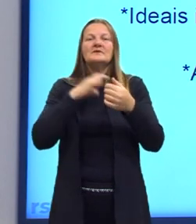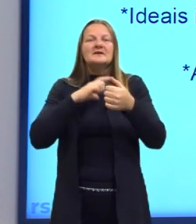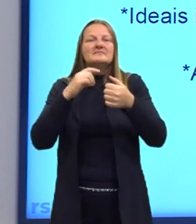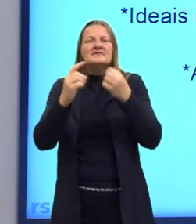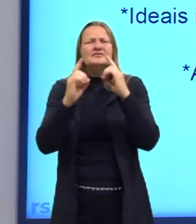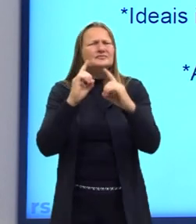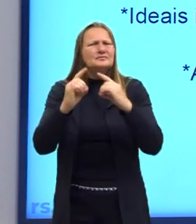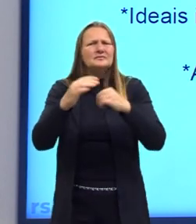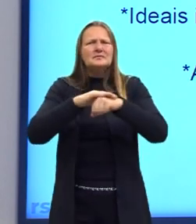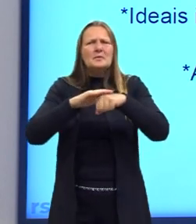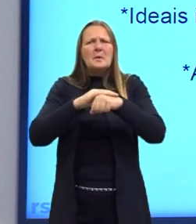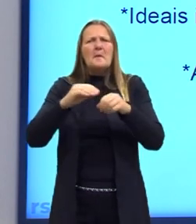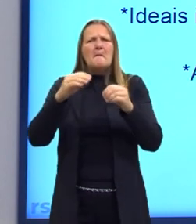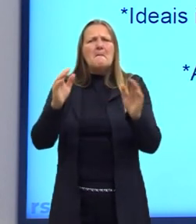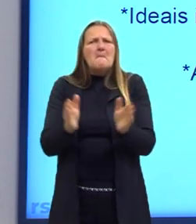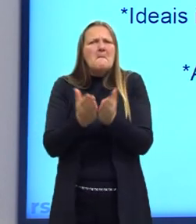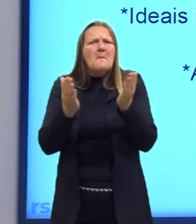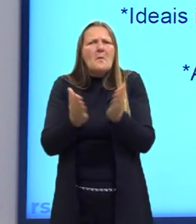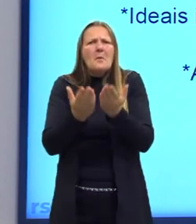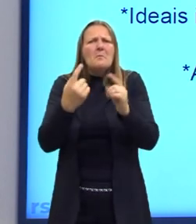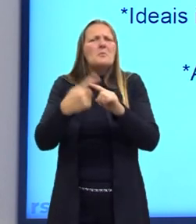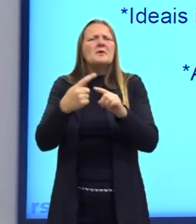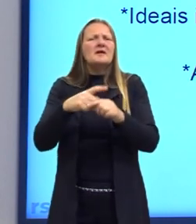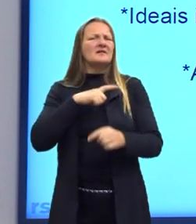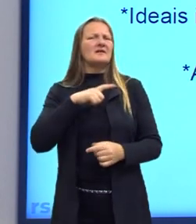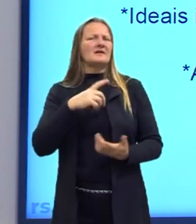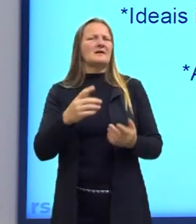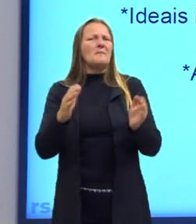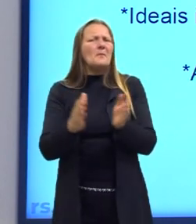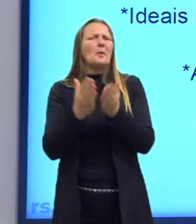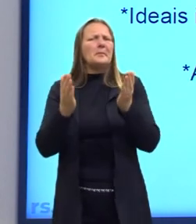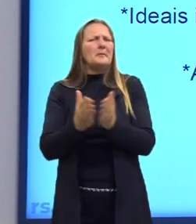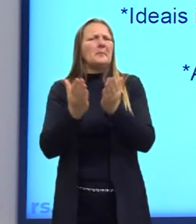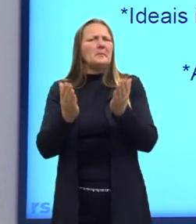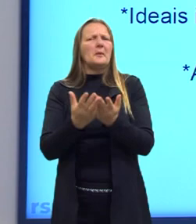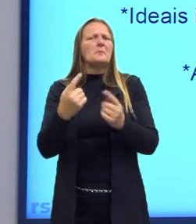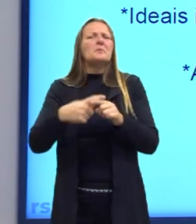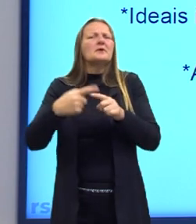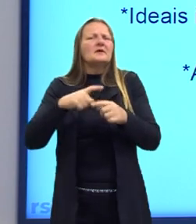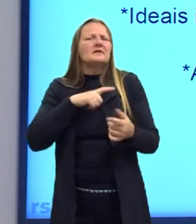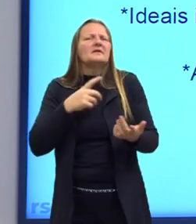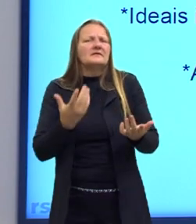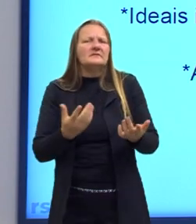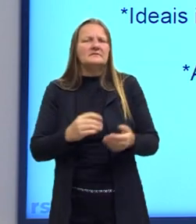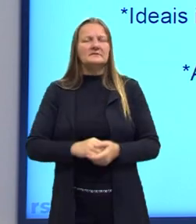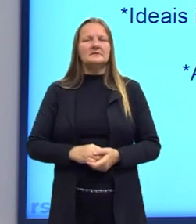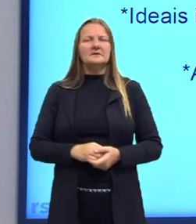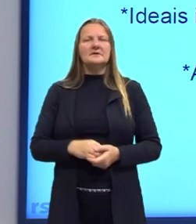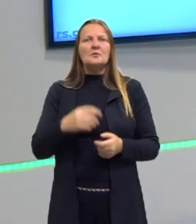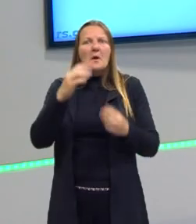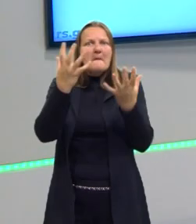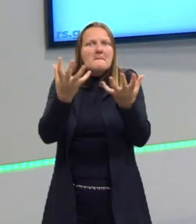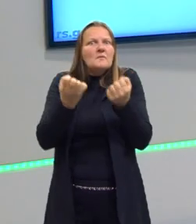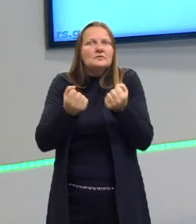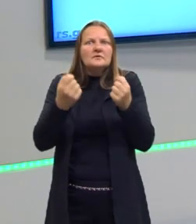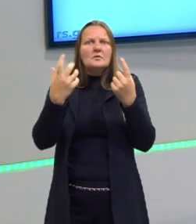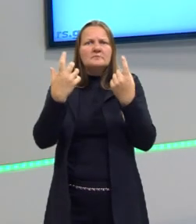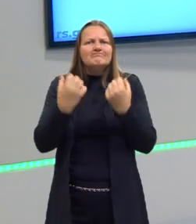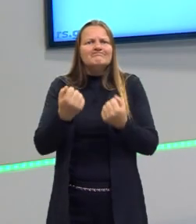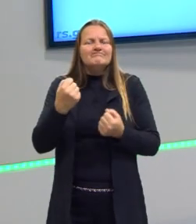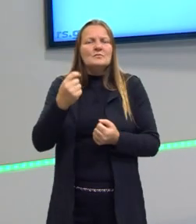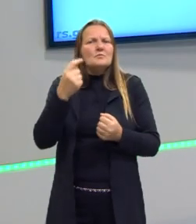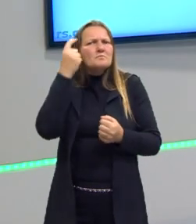discussões para que a pobreza não existisse mais, mas ela existe, por isso é inconciliável. Como que nós vamos entender isso